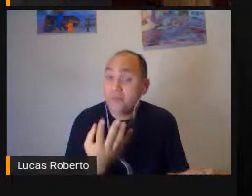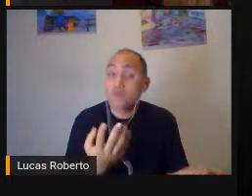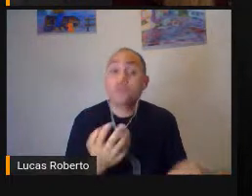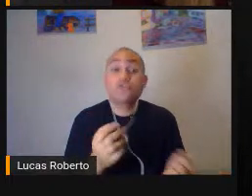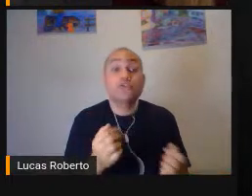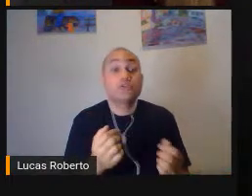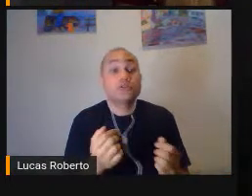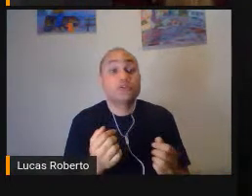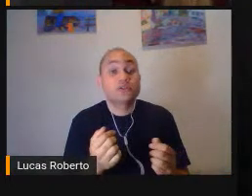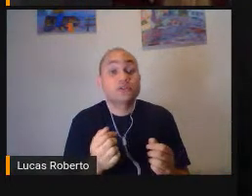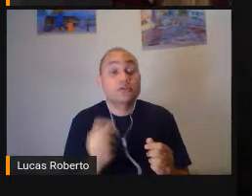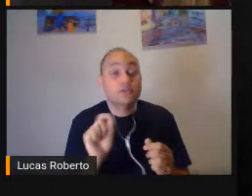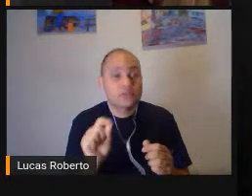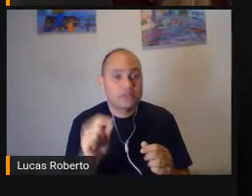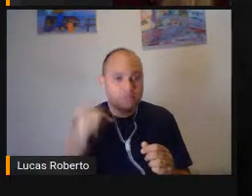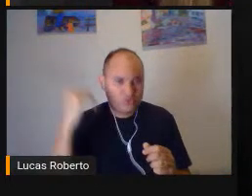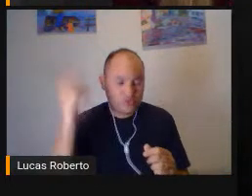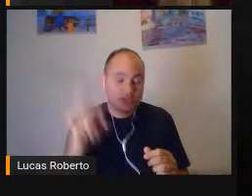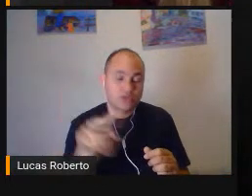tela